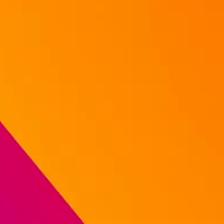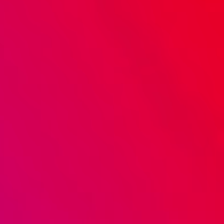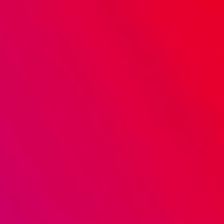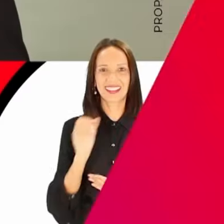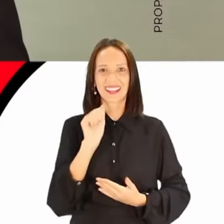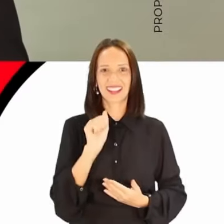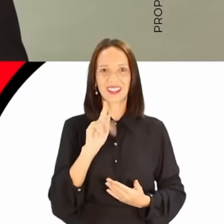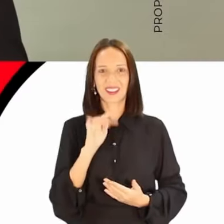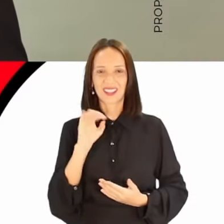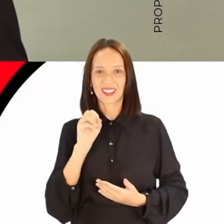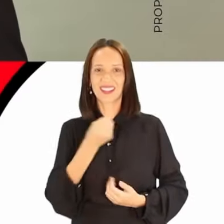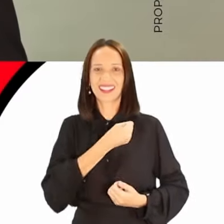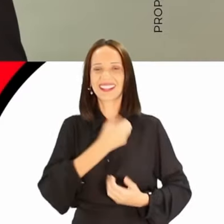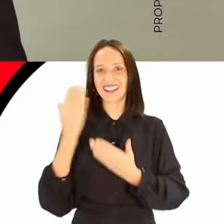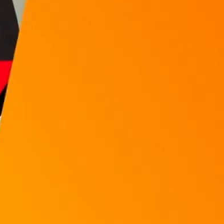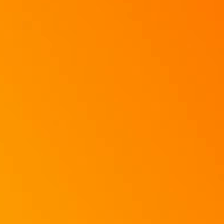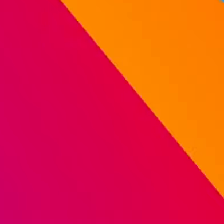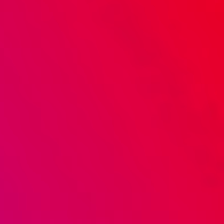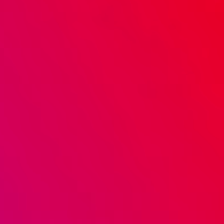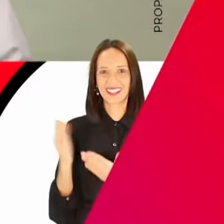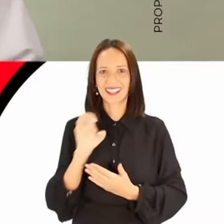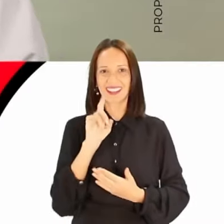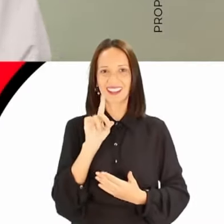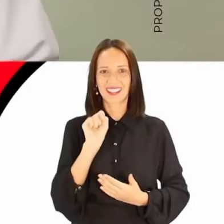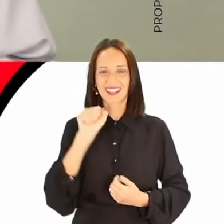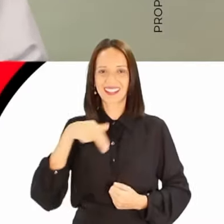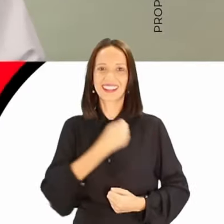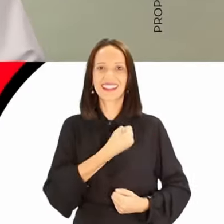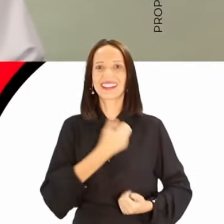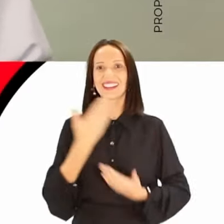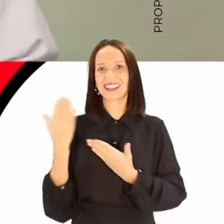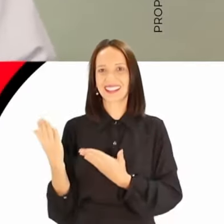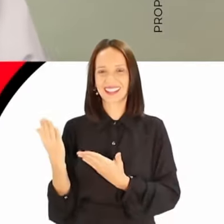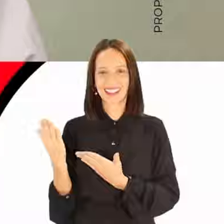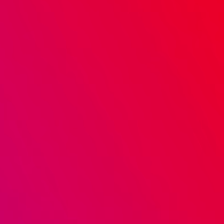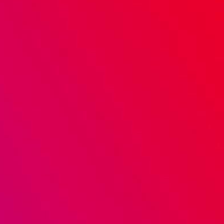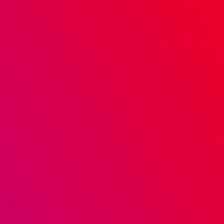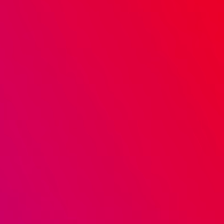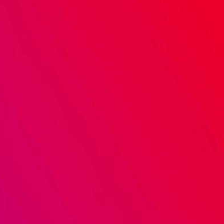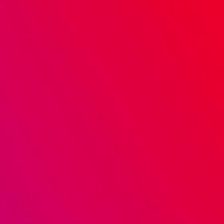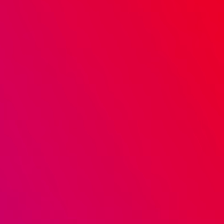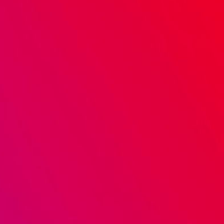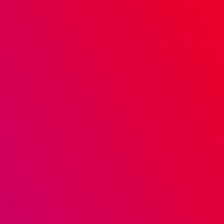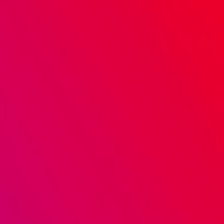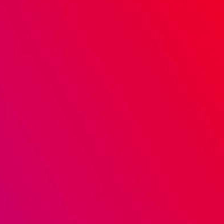-9-9. Agostinho Gomes, 50-0-29. Edson Pássaro, 50-0-3-3.